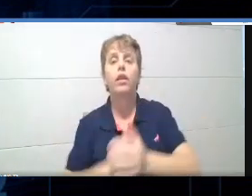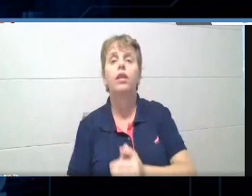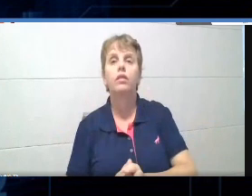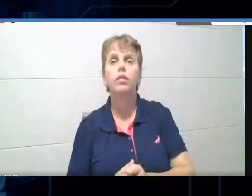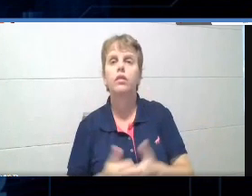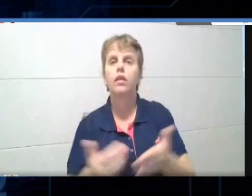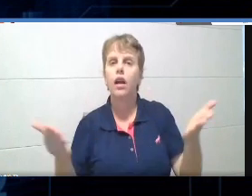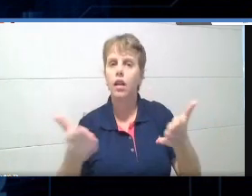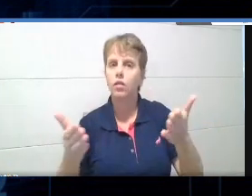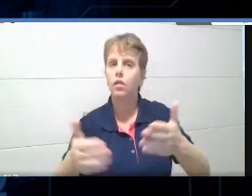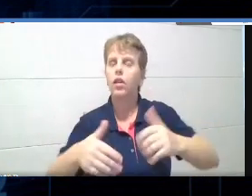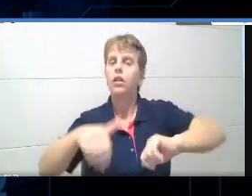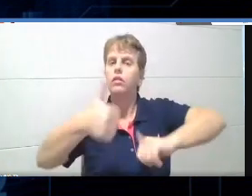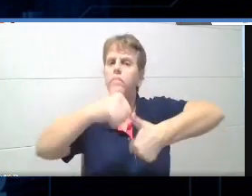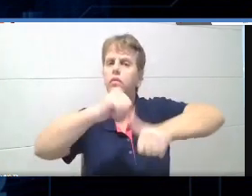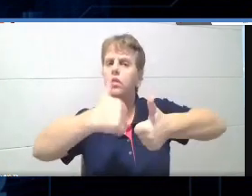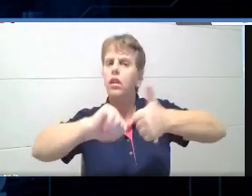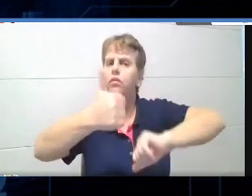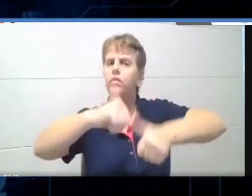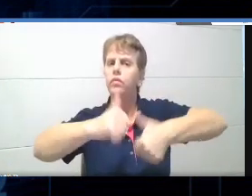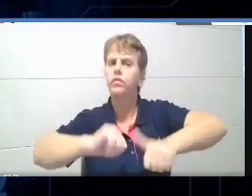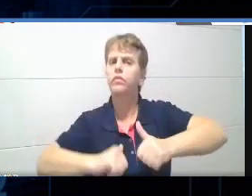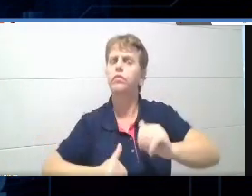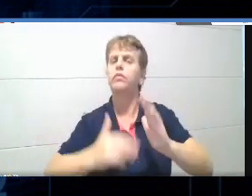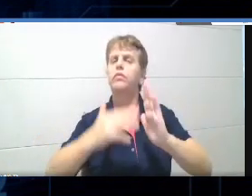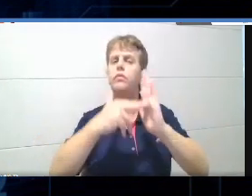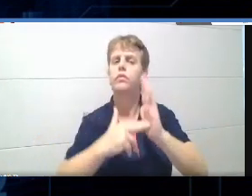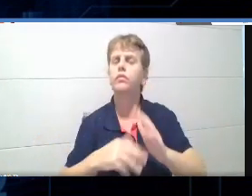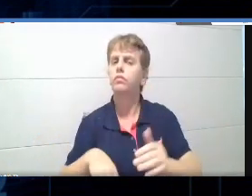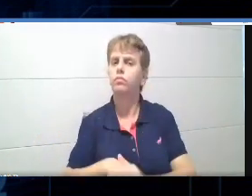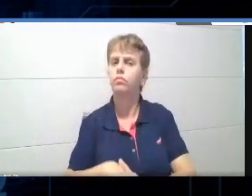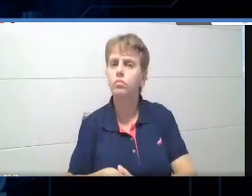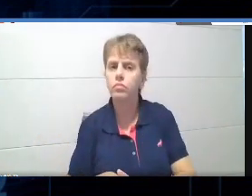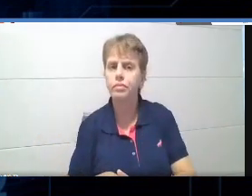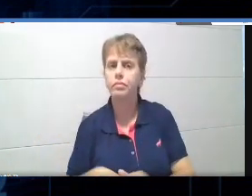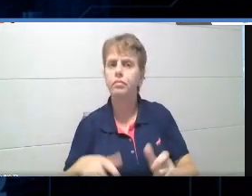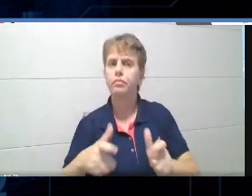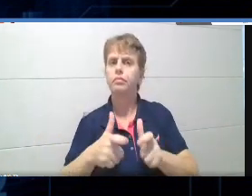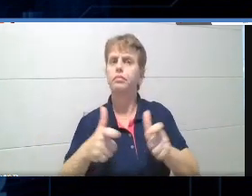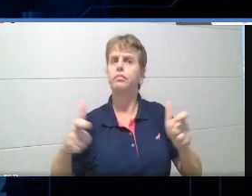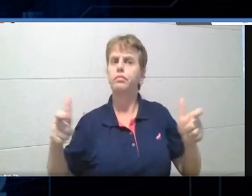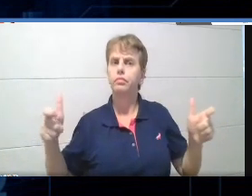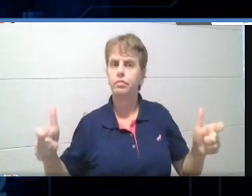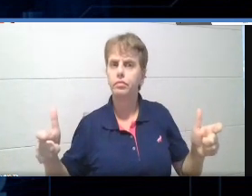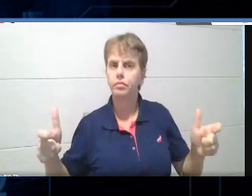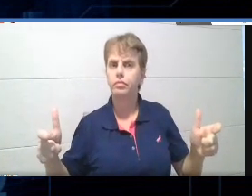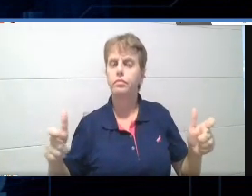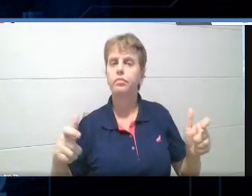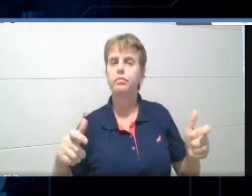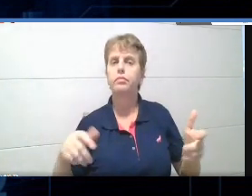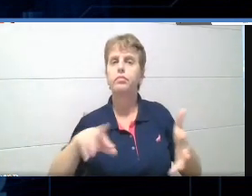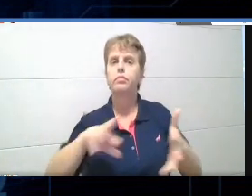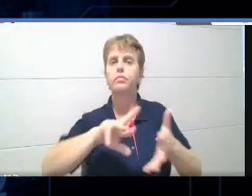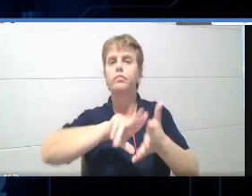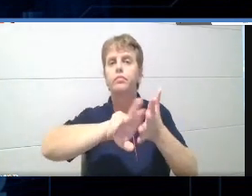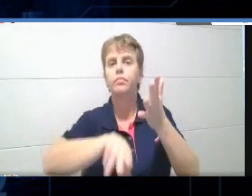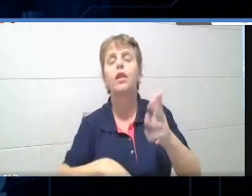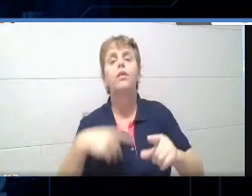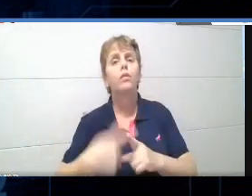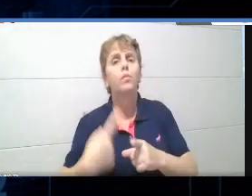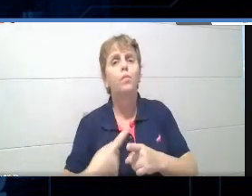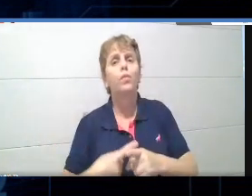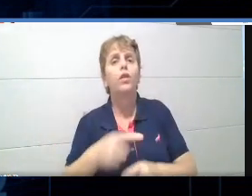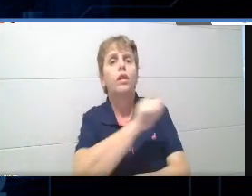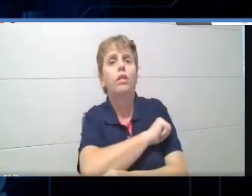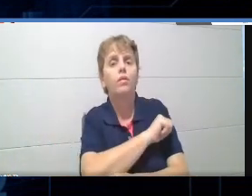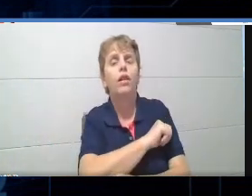amplitude muito, muito maior. E por que que ela tornou essa amplitude maior? Justamente porque o nosso aluno está conectado